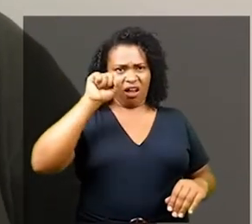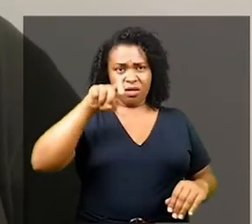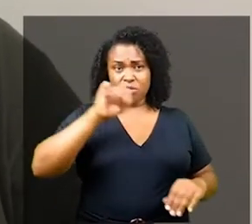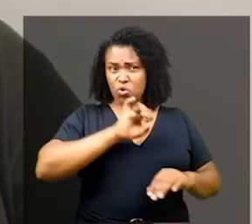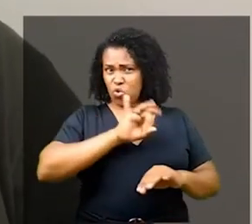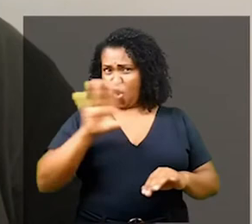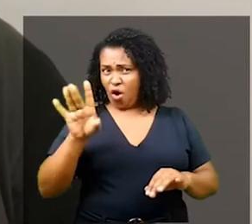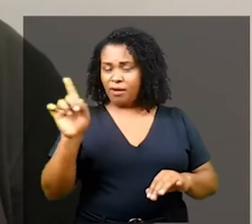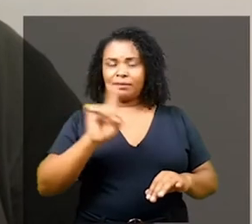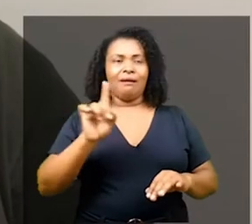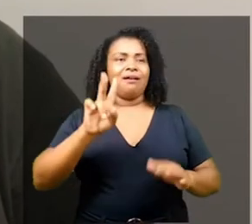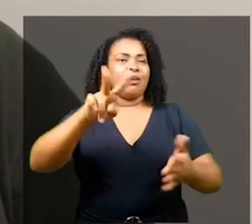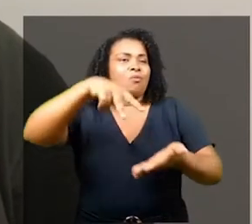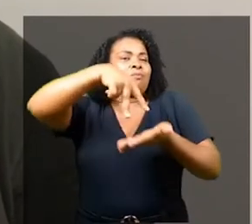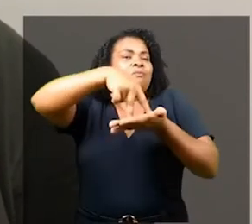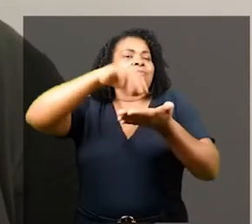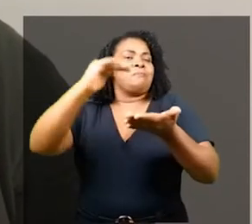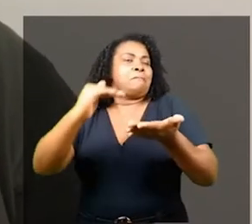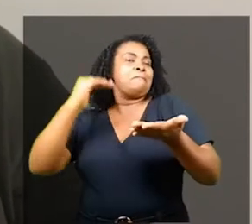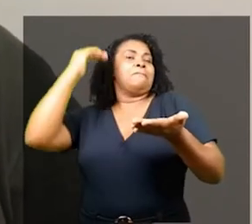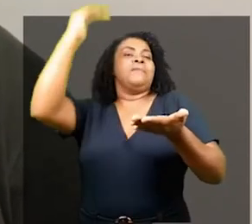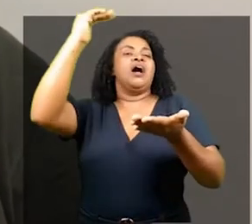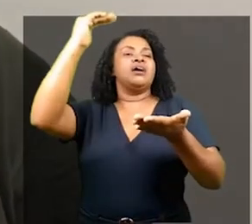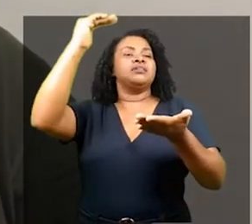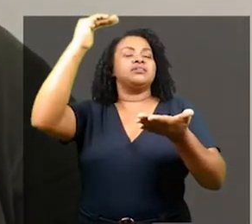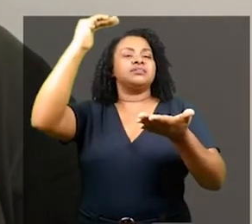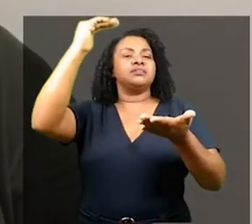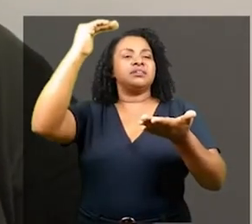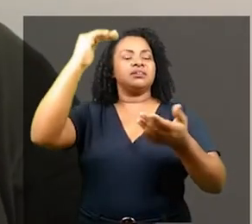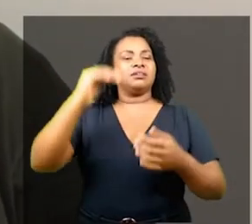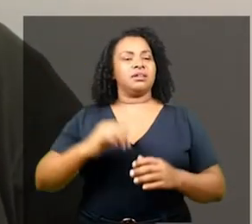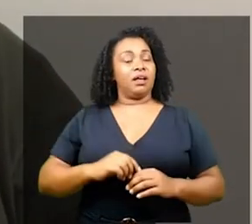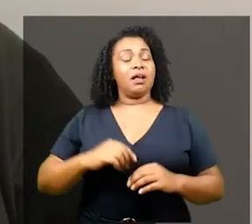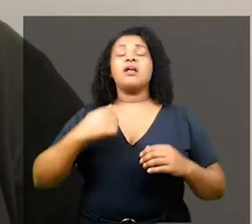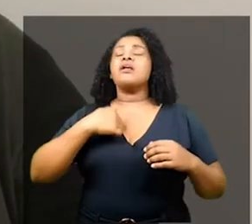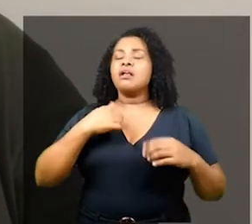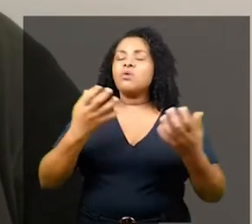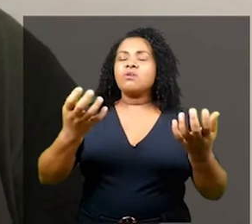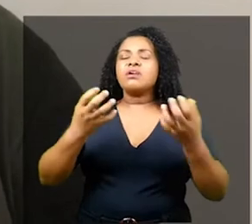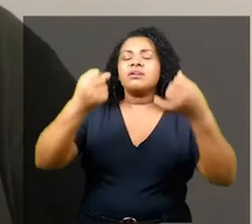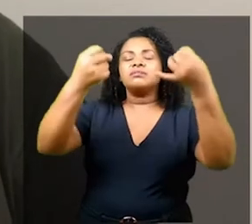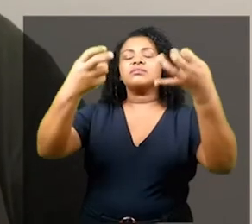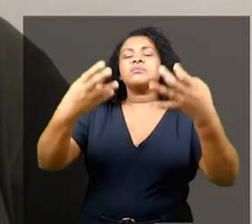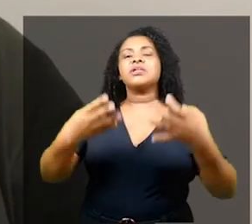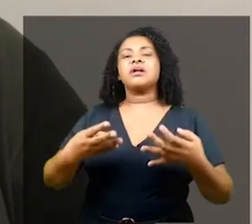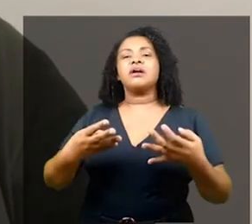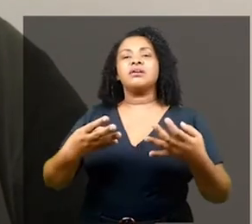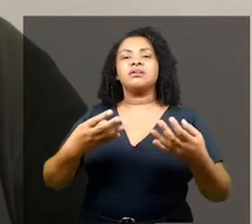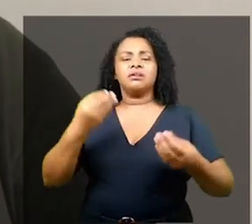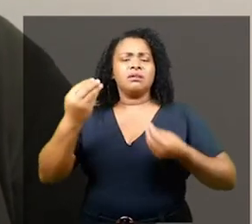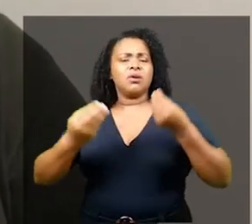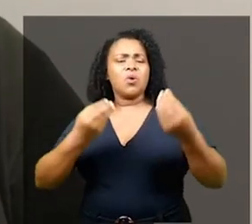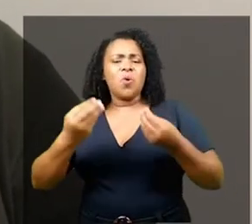Eu sou, mas eu sou mais. A gente pode pensar em falar da perspectiva de racistas,